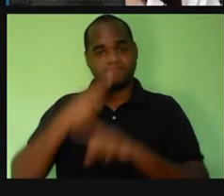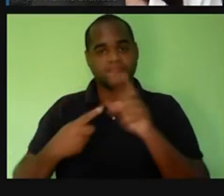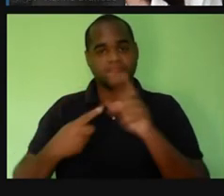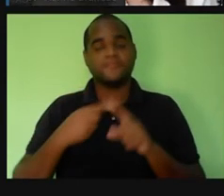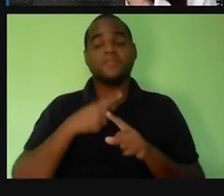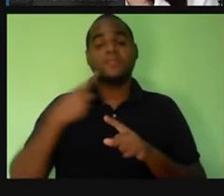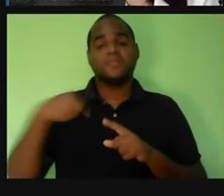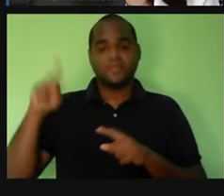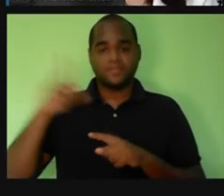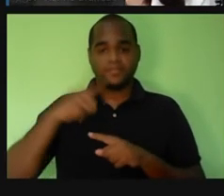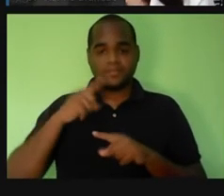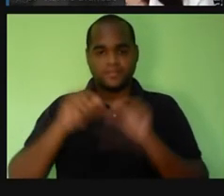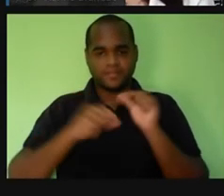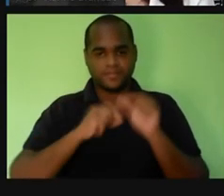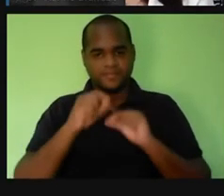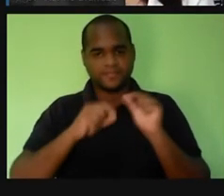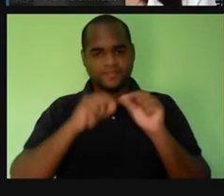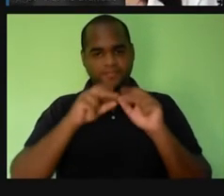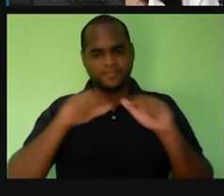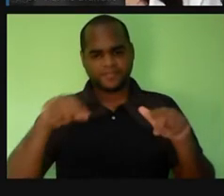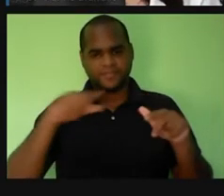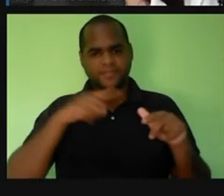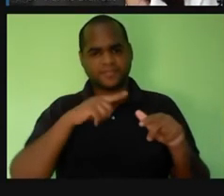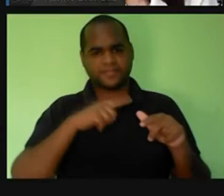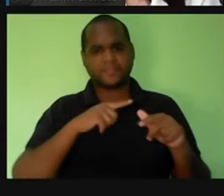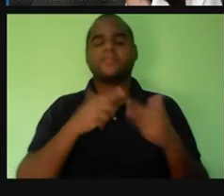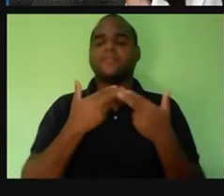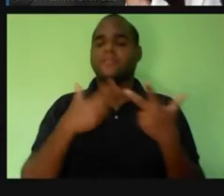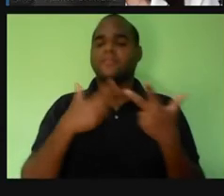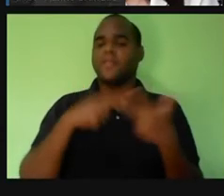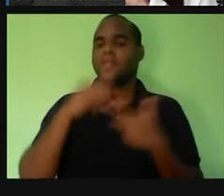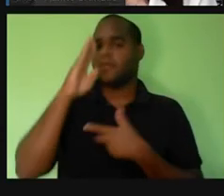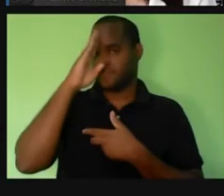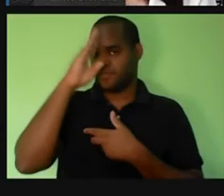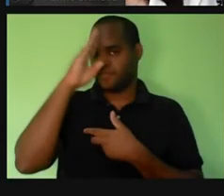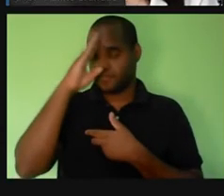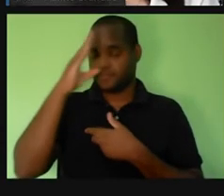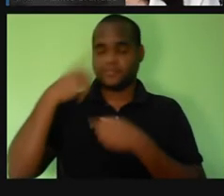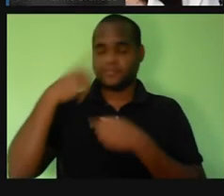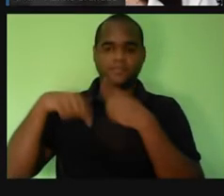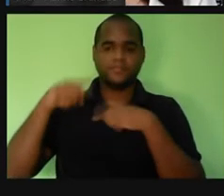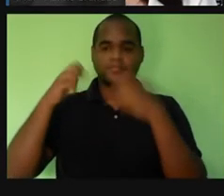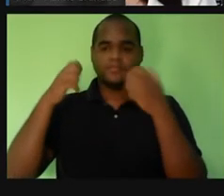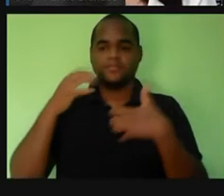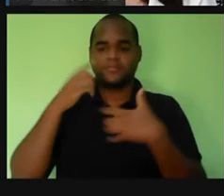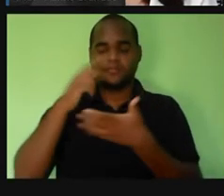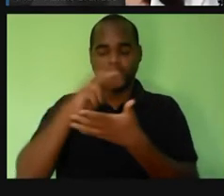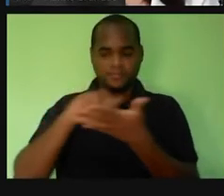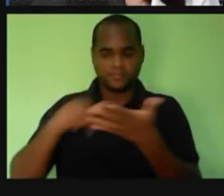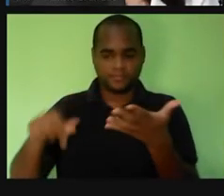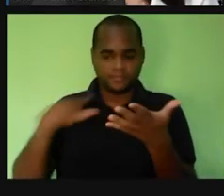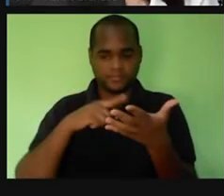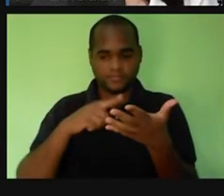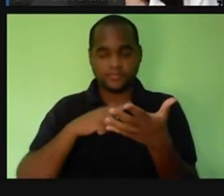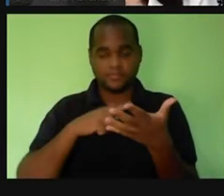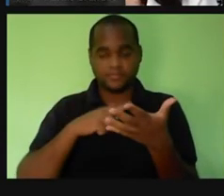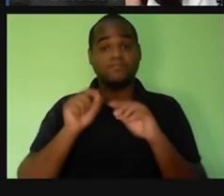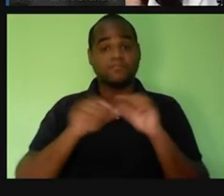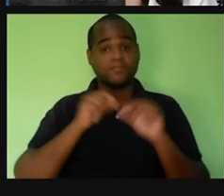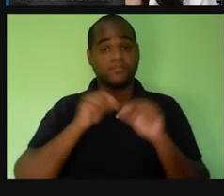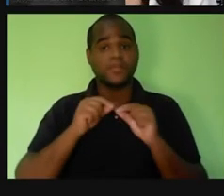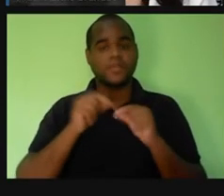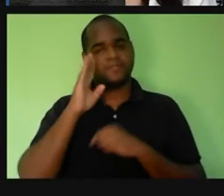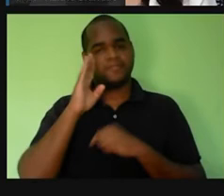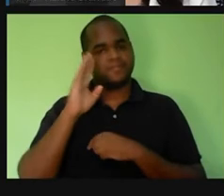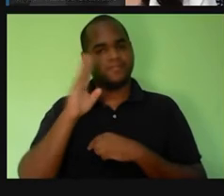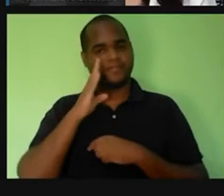Então, todos esses focos, possíveis focos do mosquito, eles foram retirados de lá